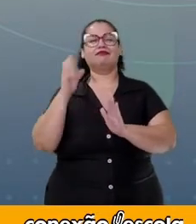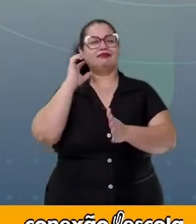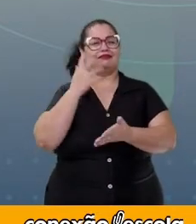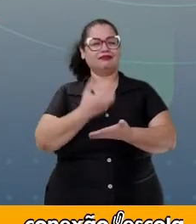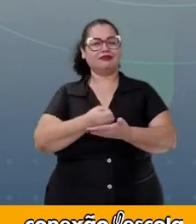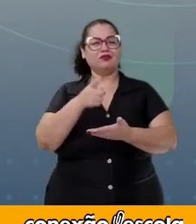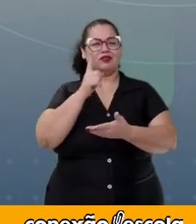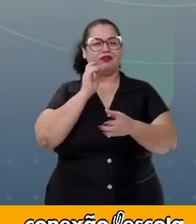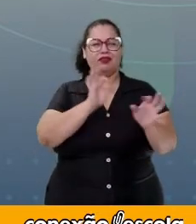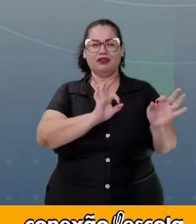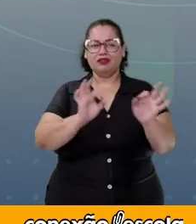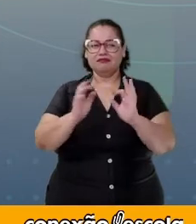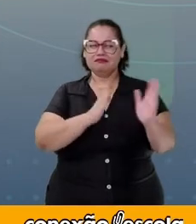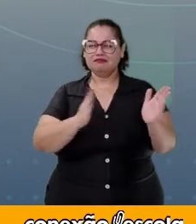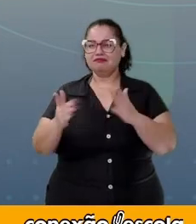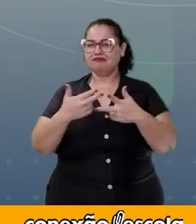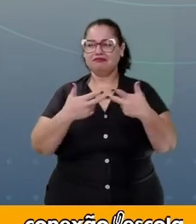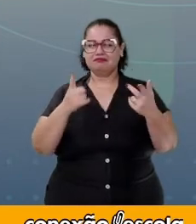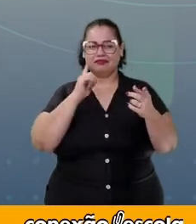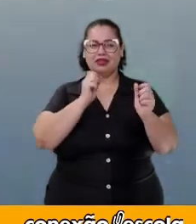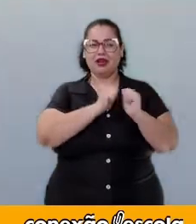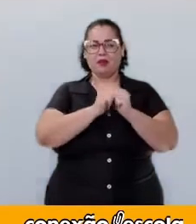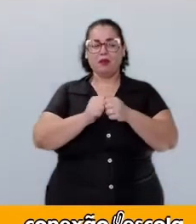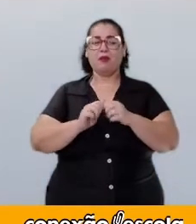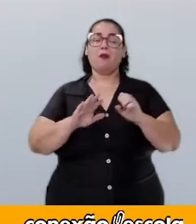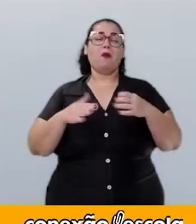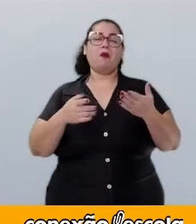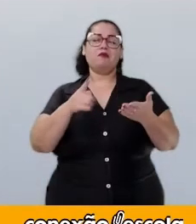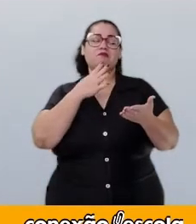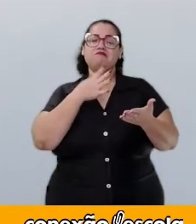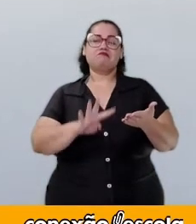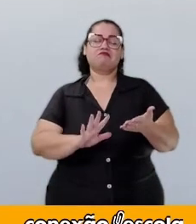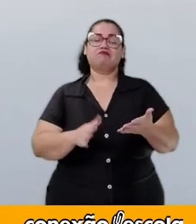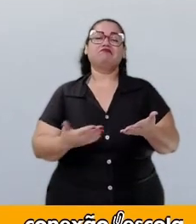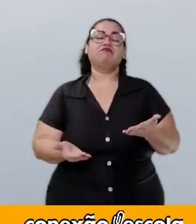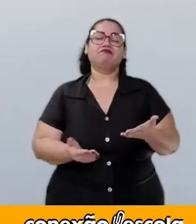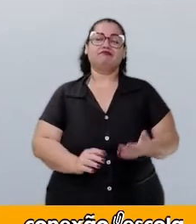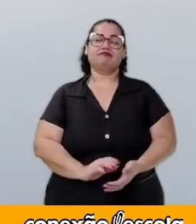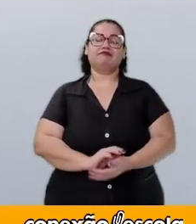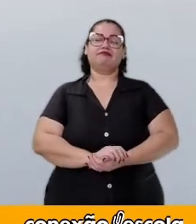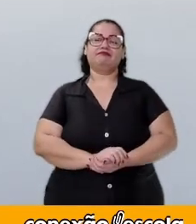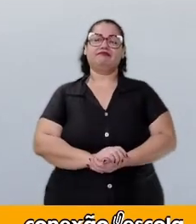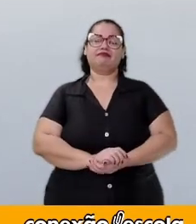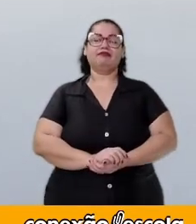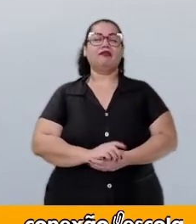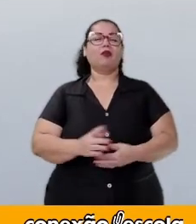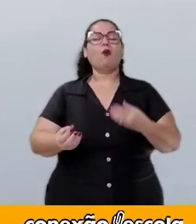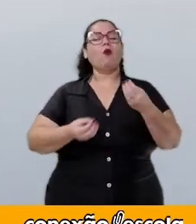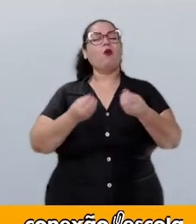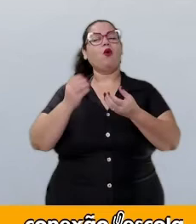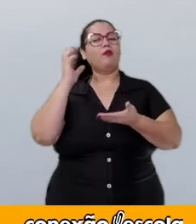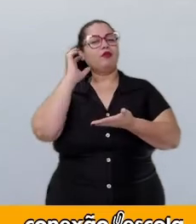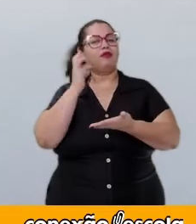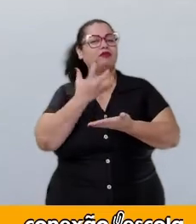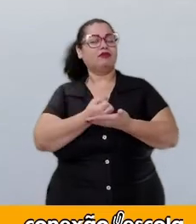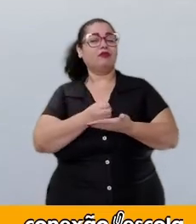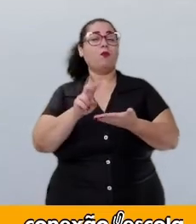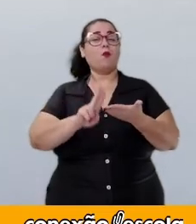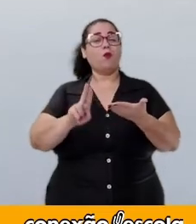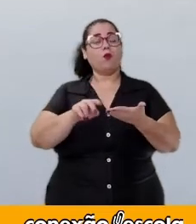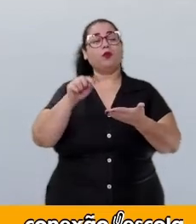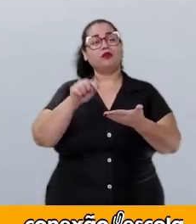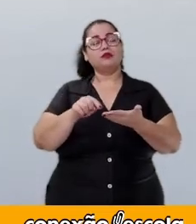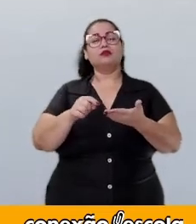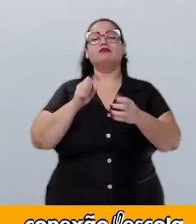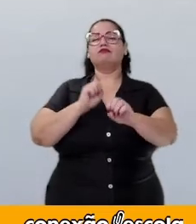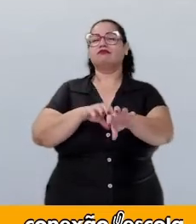ouvir algum podcast ou você sequer conhece um? Como um podcast pode ser utilizado